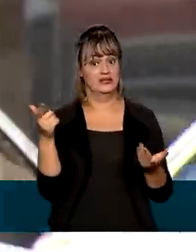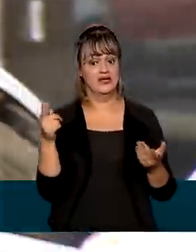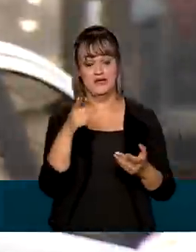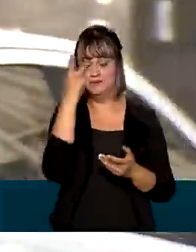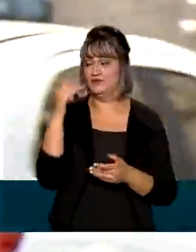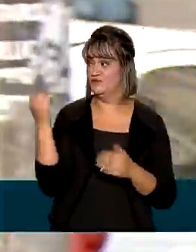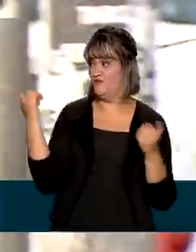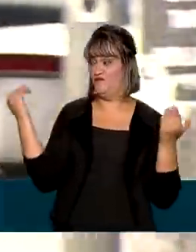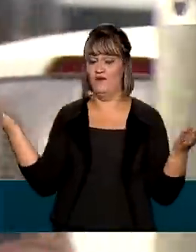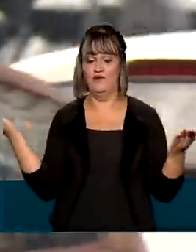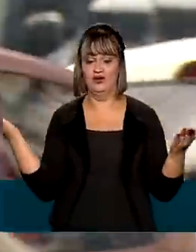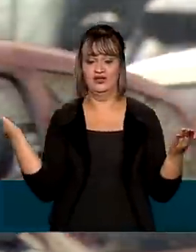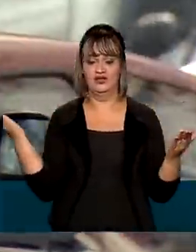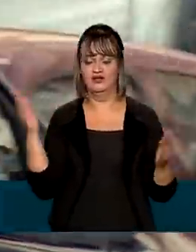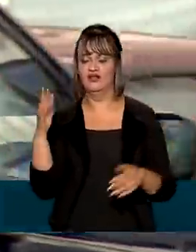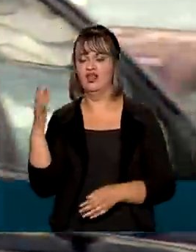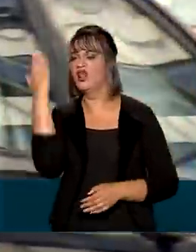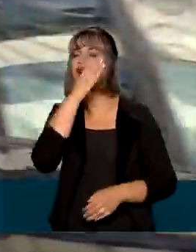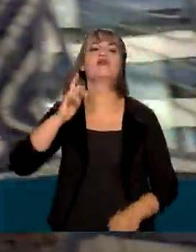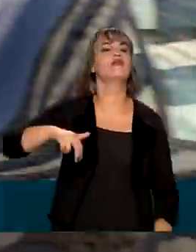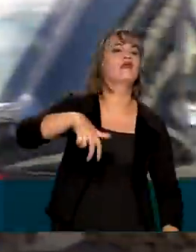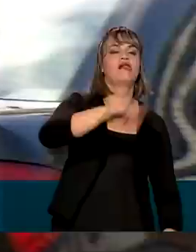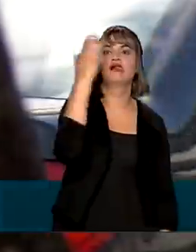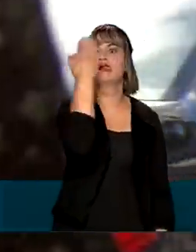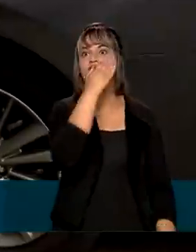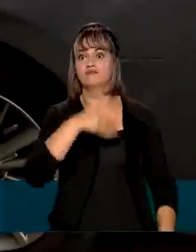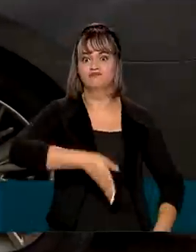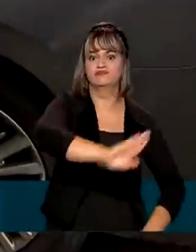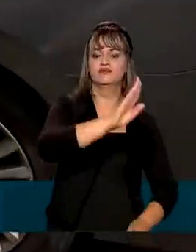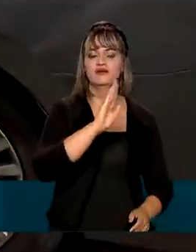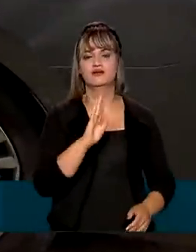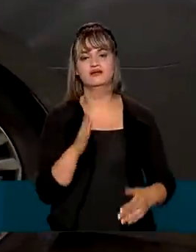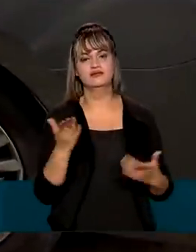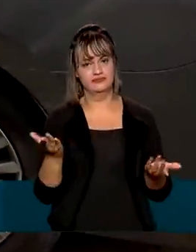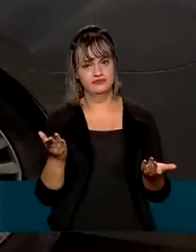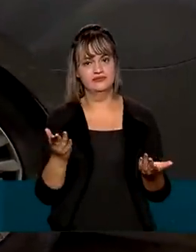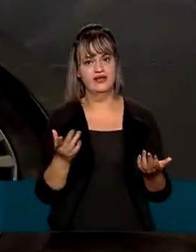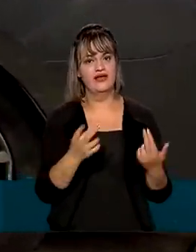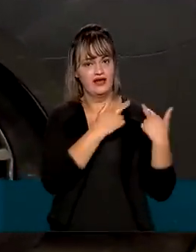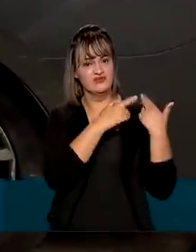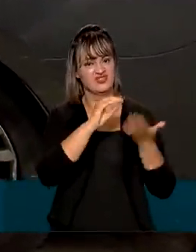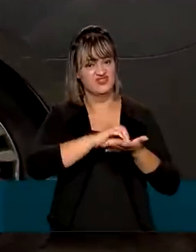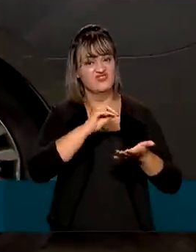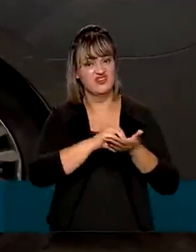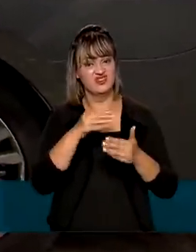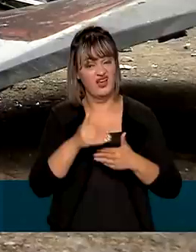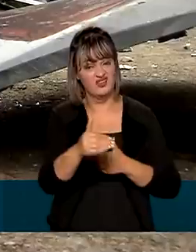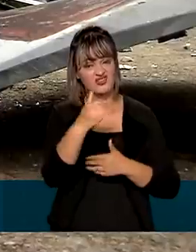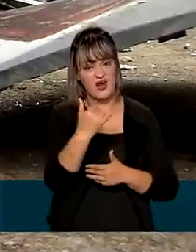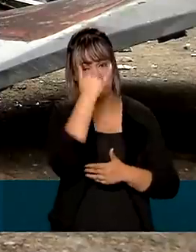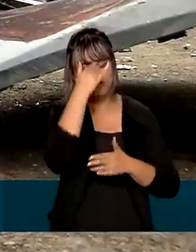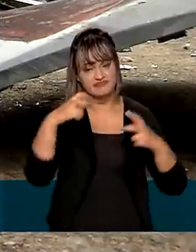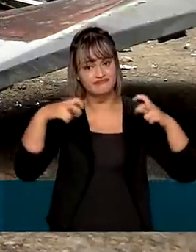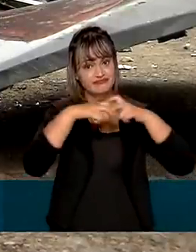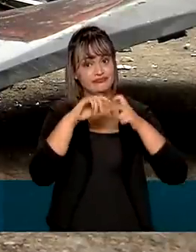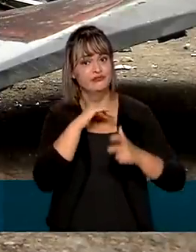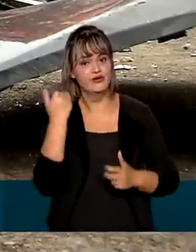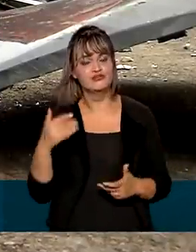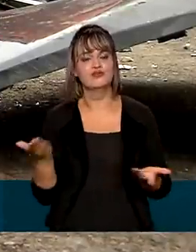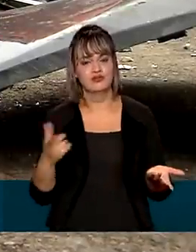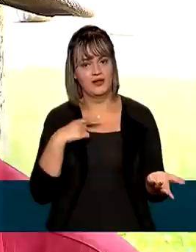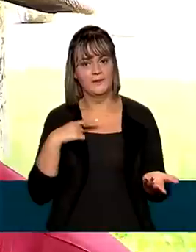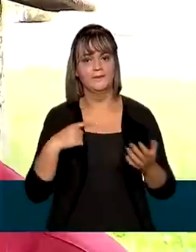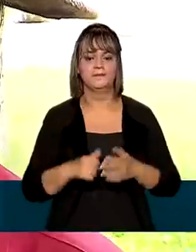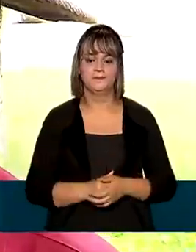está do outro lado, não atravessar a faixa de pedestres. Essas são as maiores causas de acidentes e mortes no